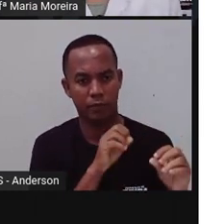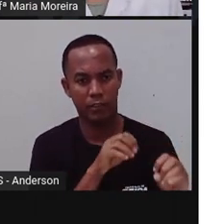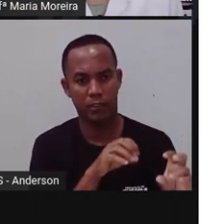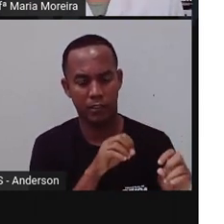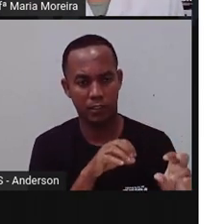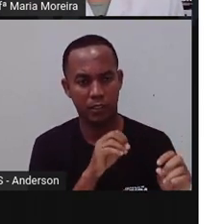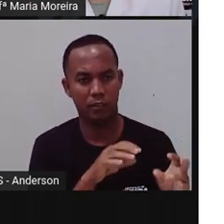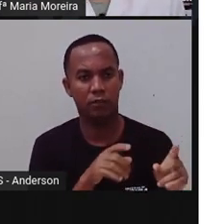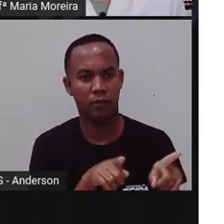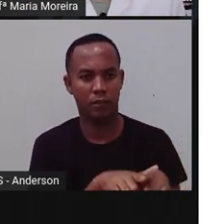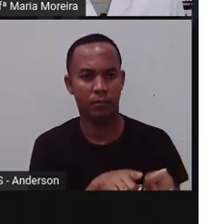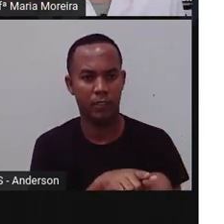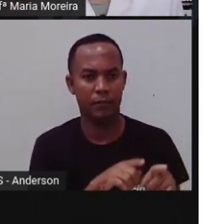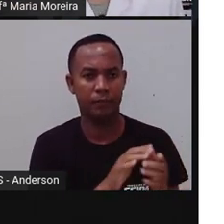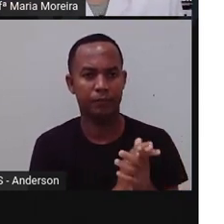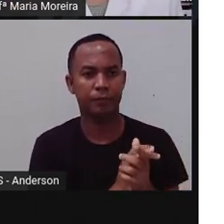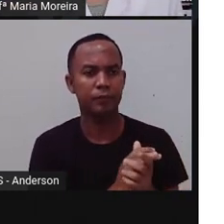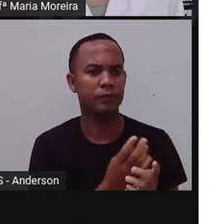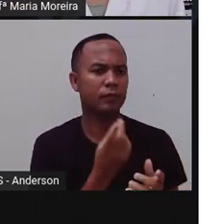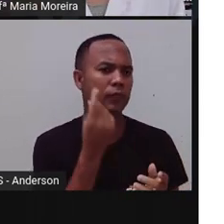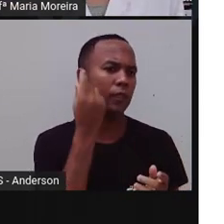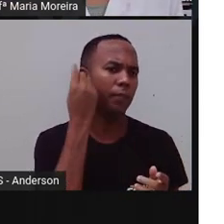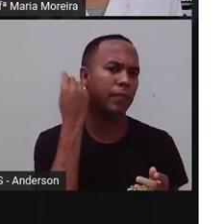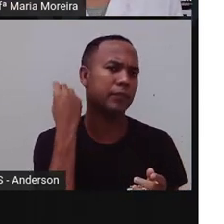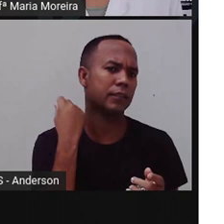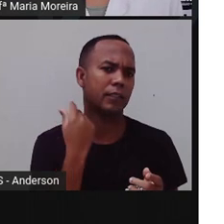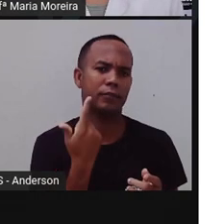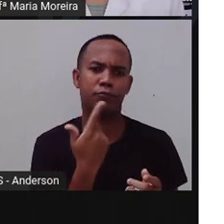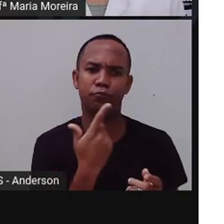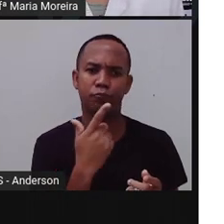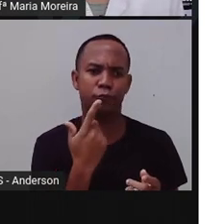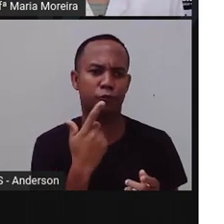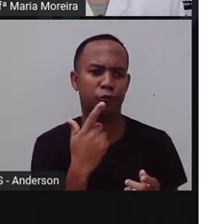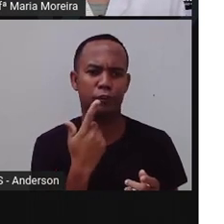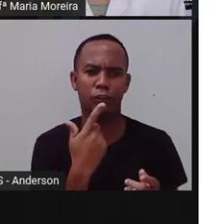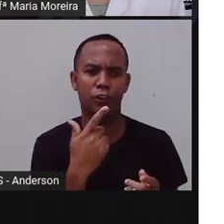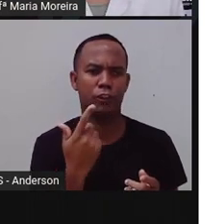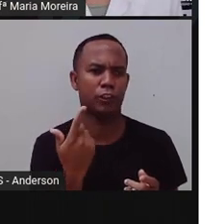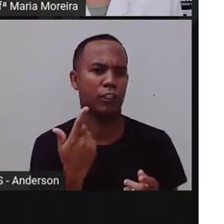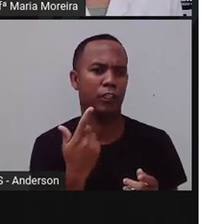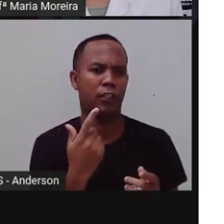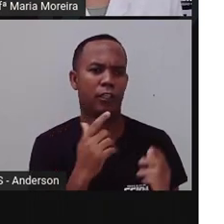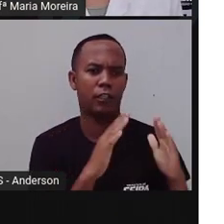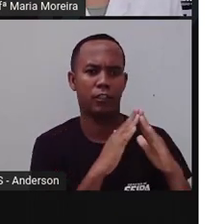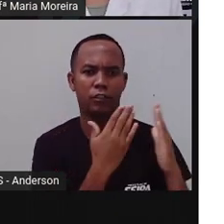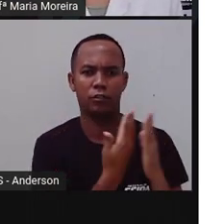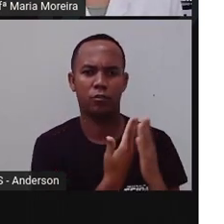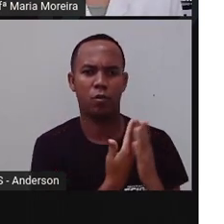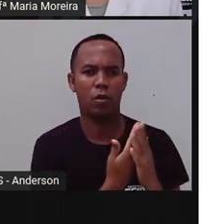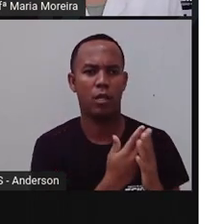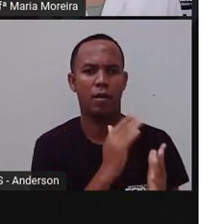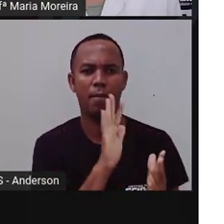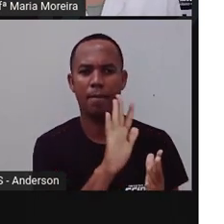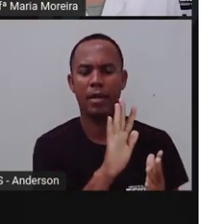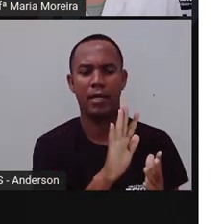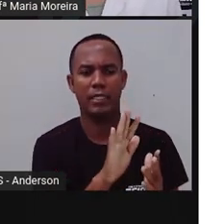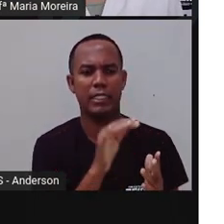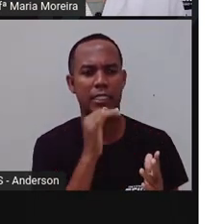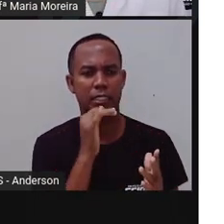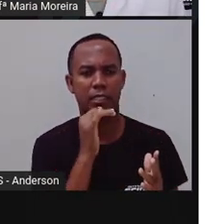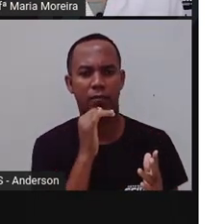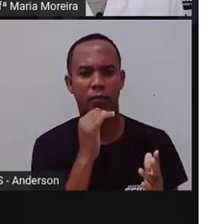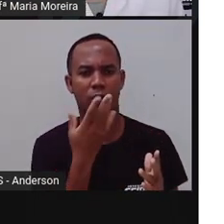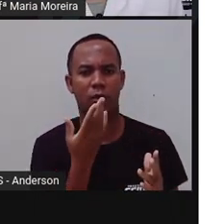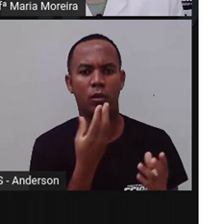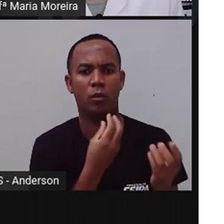está exigindo isso. Mas naquela época não existia uma pandemia, né? As pessoas não precisavam ficar em casa sem poder sair para não serem contaminadas.